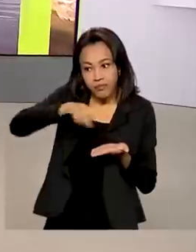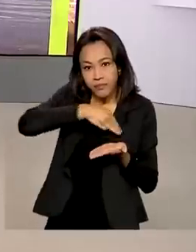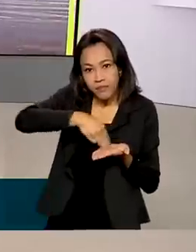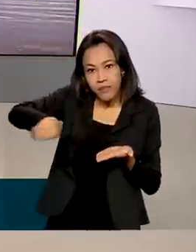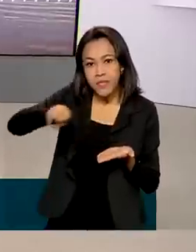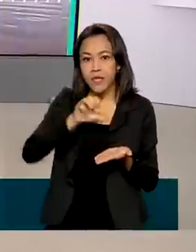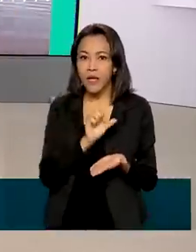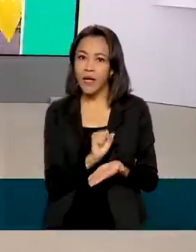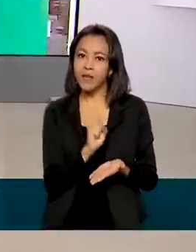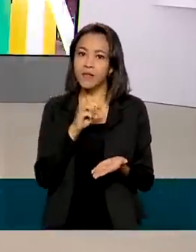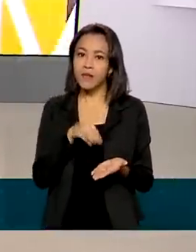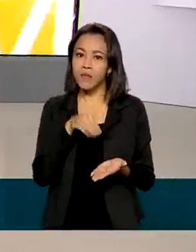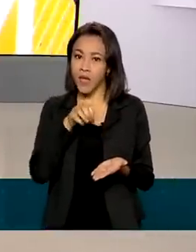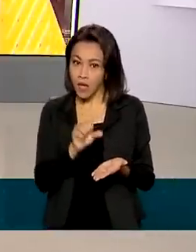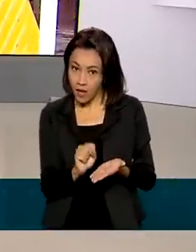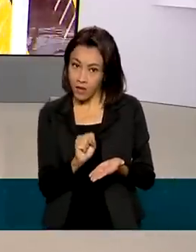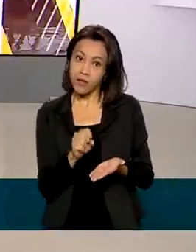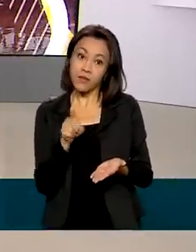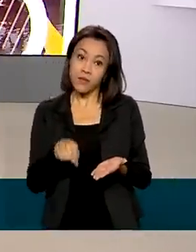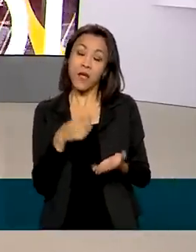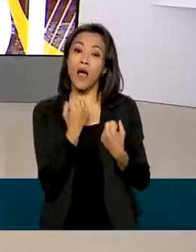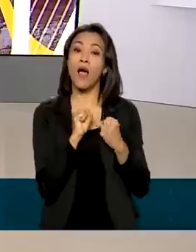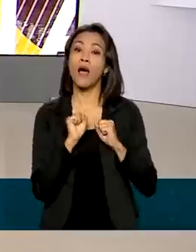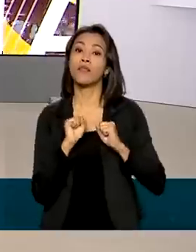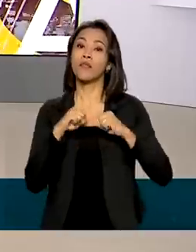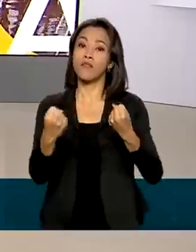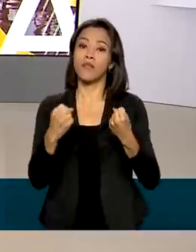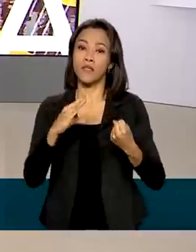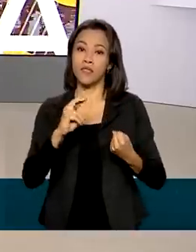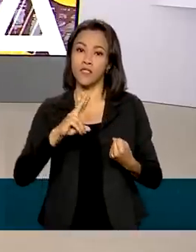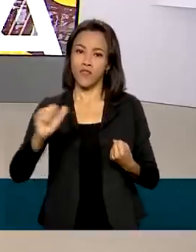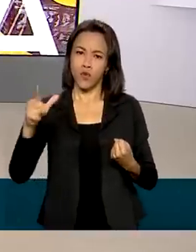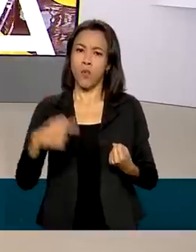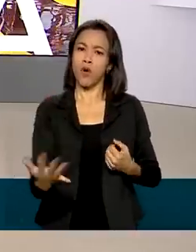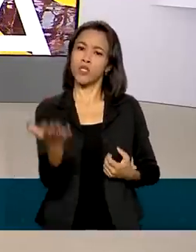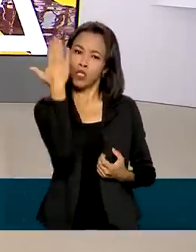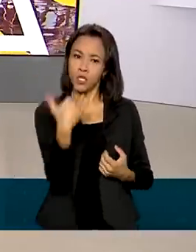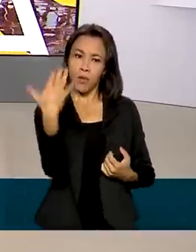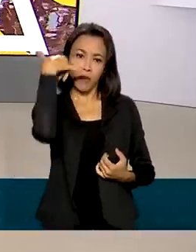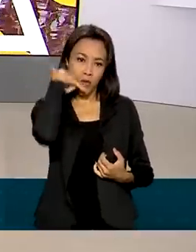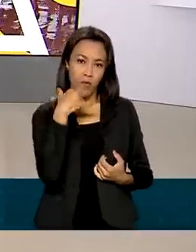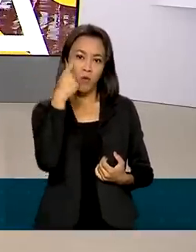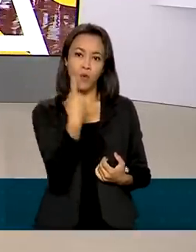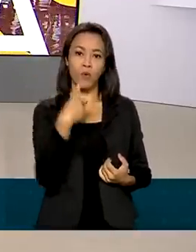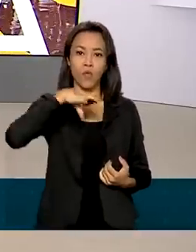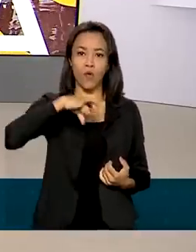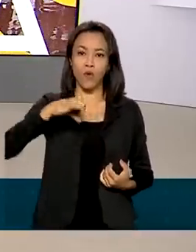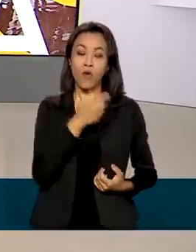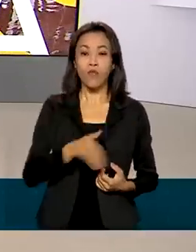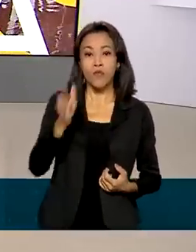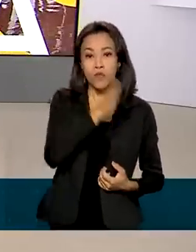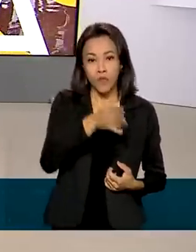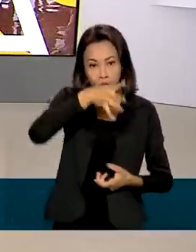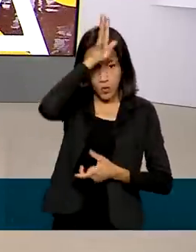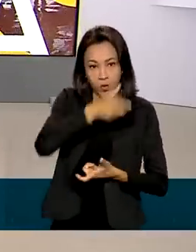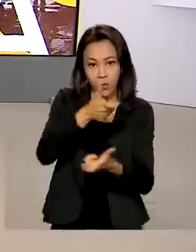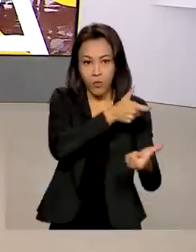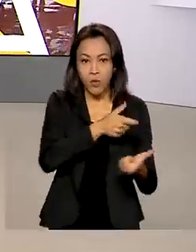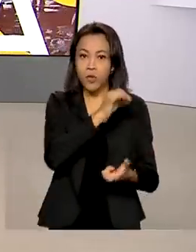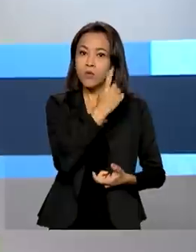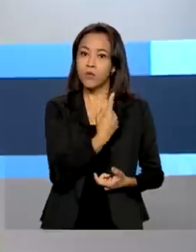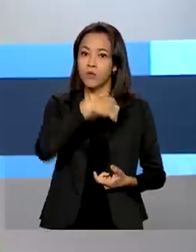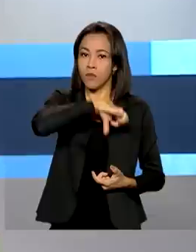Em caso de emergência, a Defesa Civil pode ser acionada no telefone 199 e os bombeiros no 193.